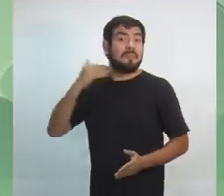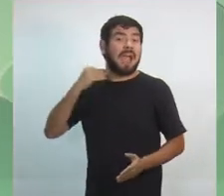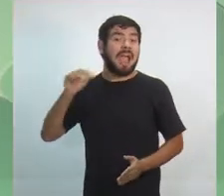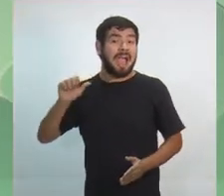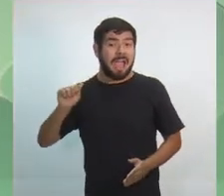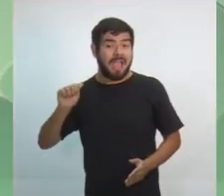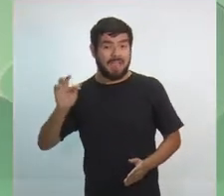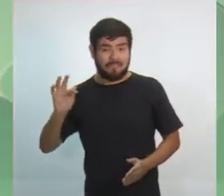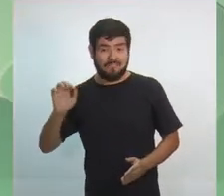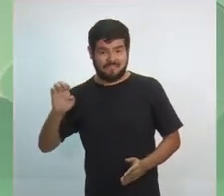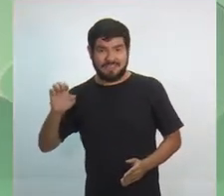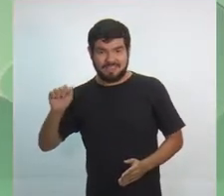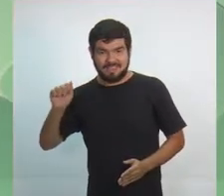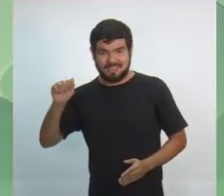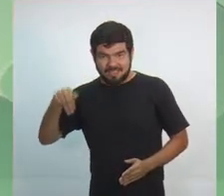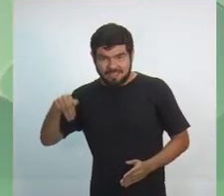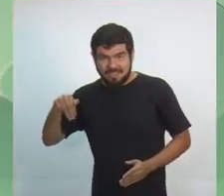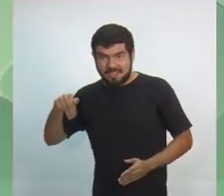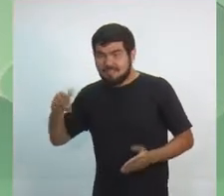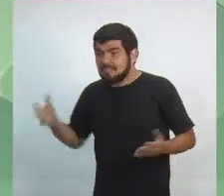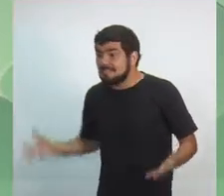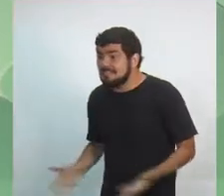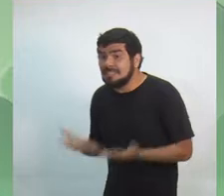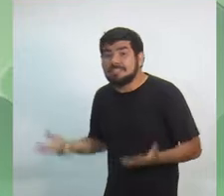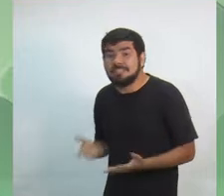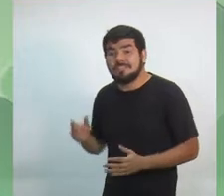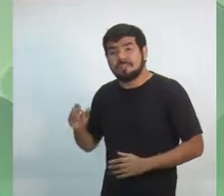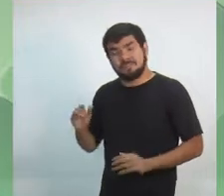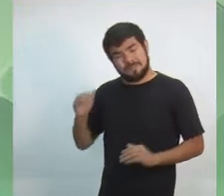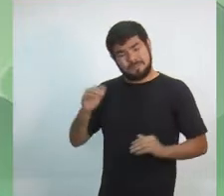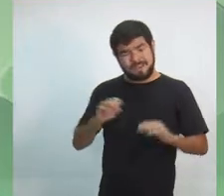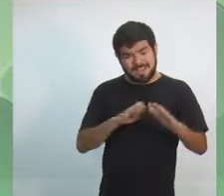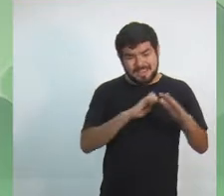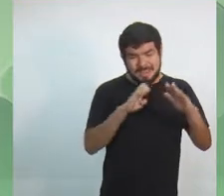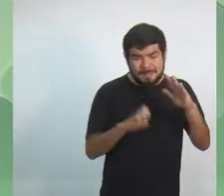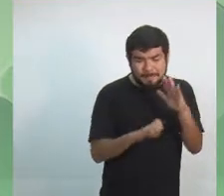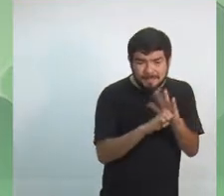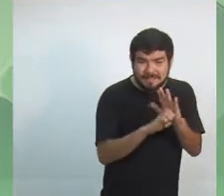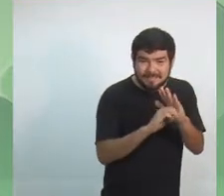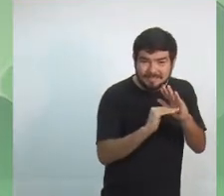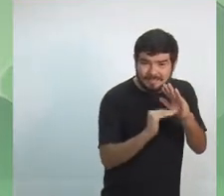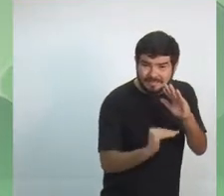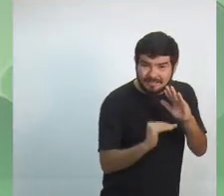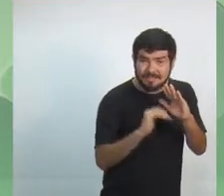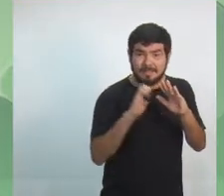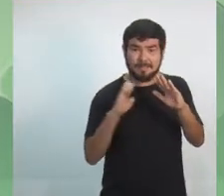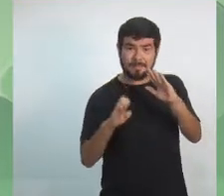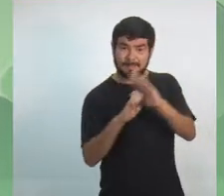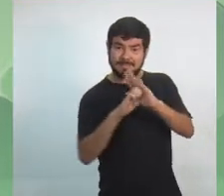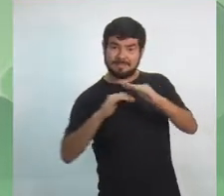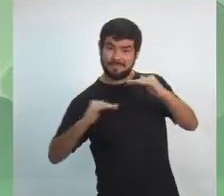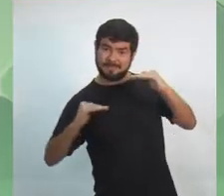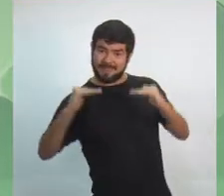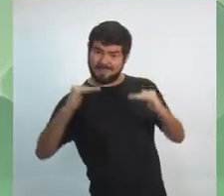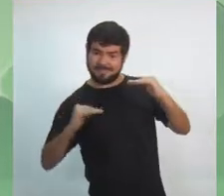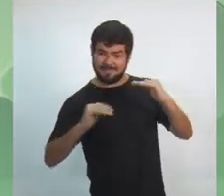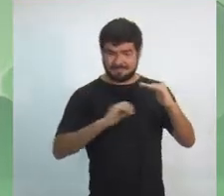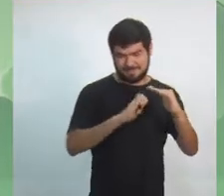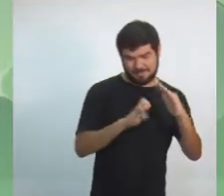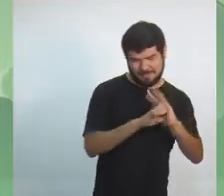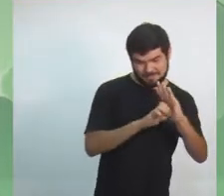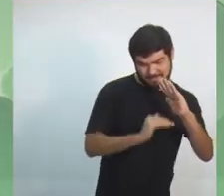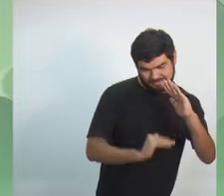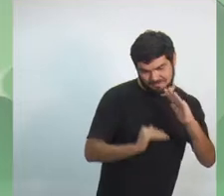para o pequeno e médio empreendedor. Com juros baixos, porque os juros que estão sendo praticados no Brasil é um juros